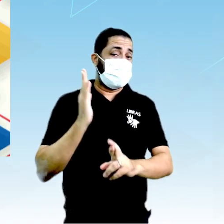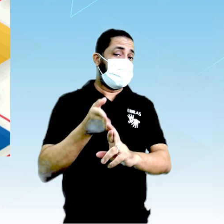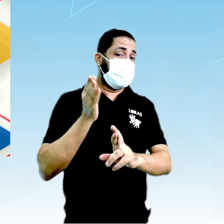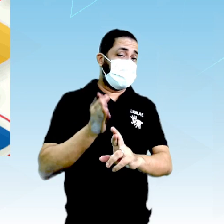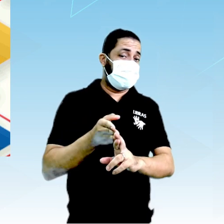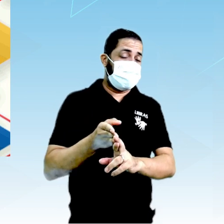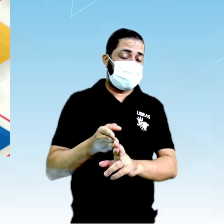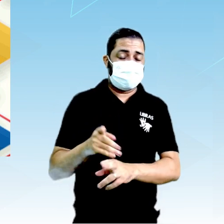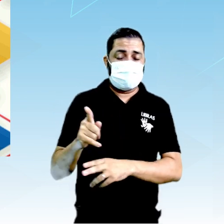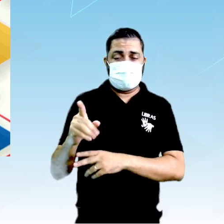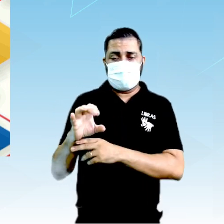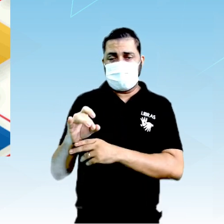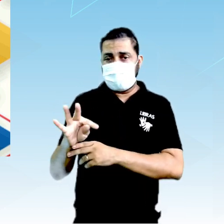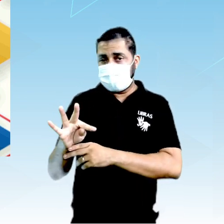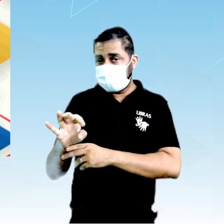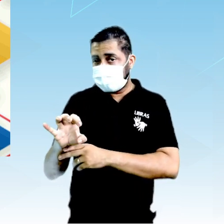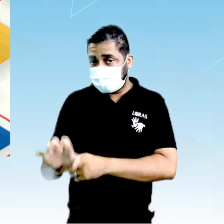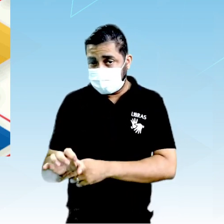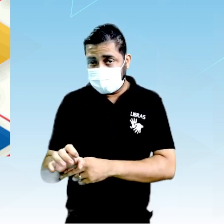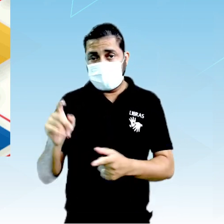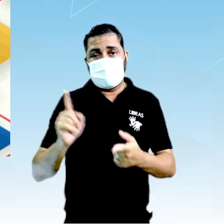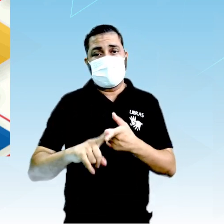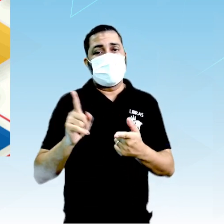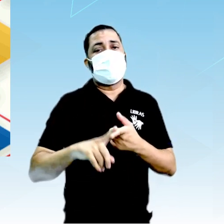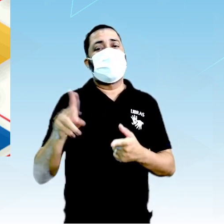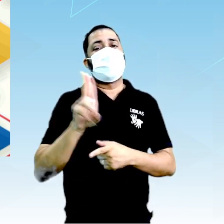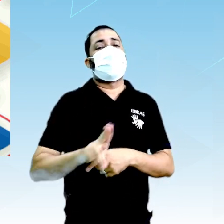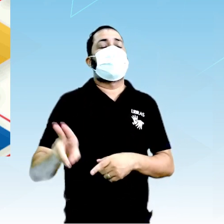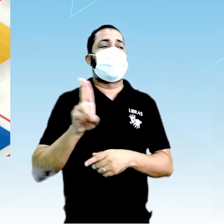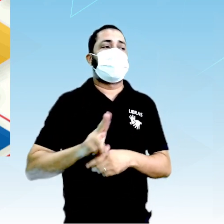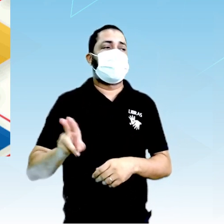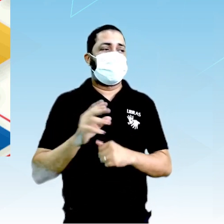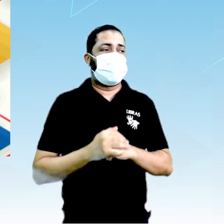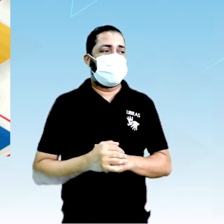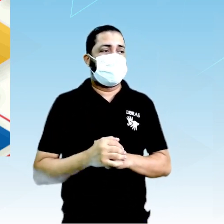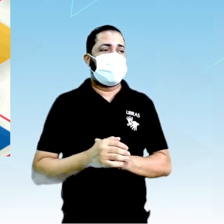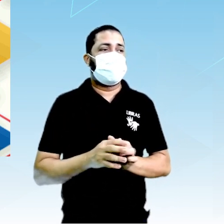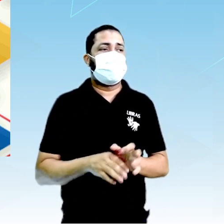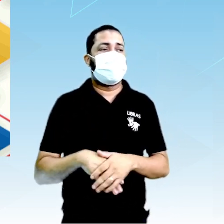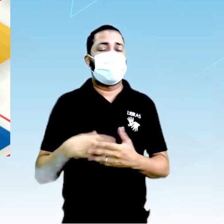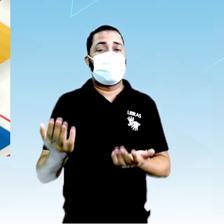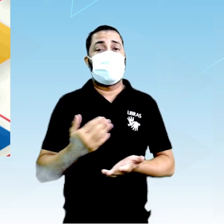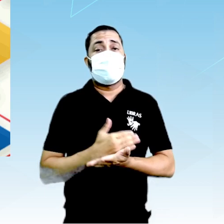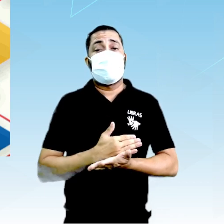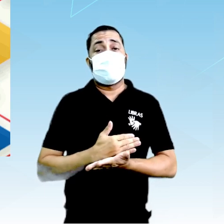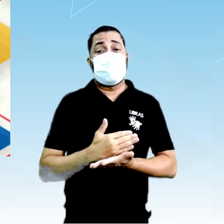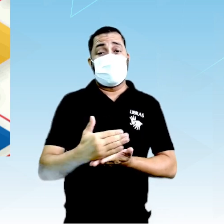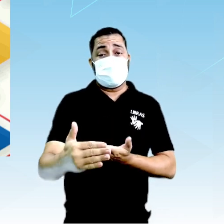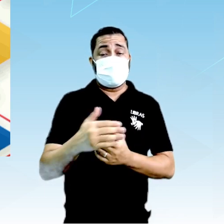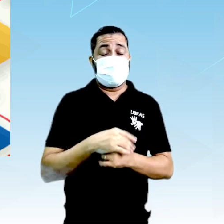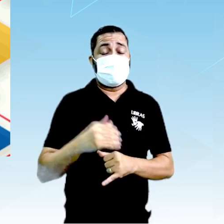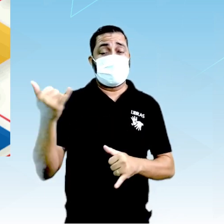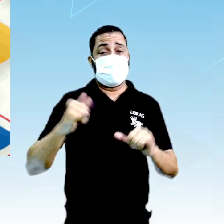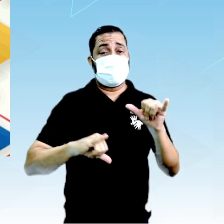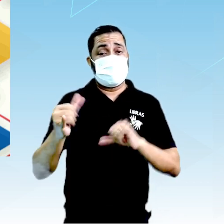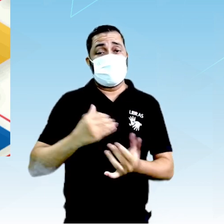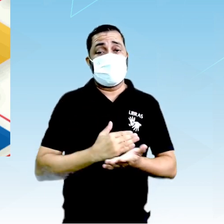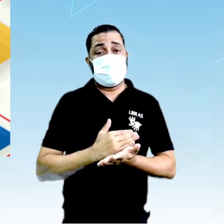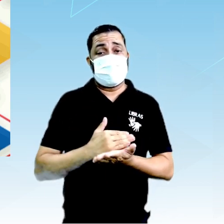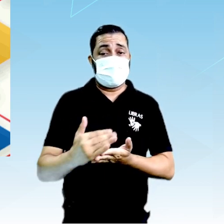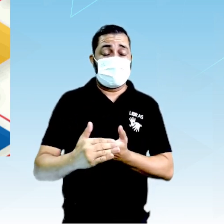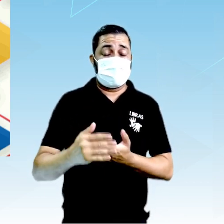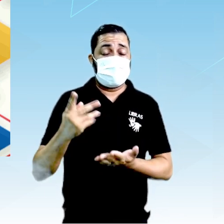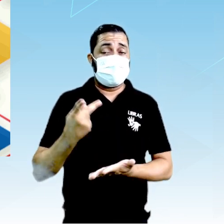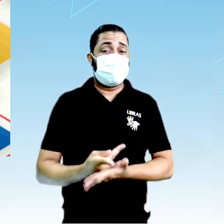coerente e deixa, inclusive, de ser utilizada. Daqui para frente, a química começa a